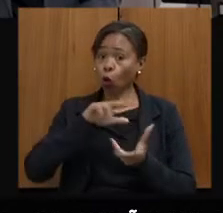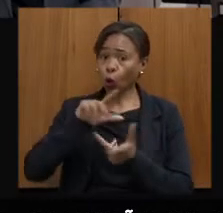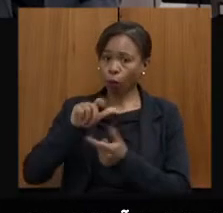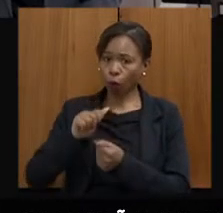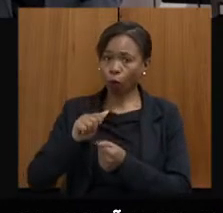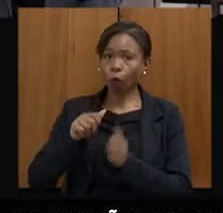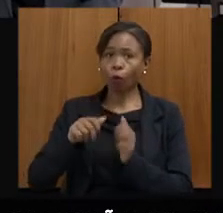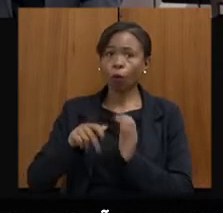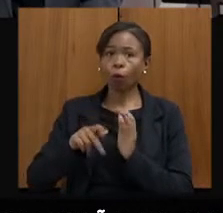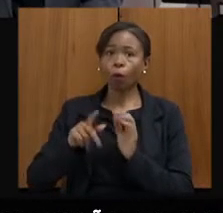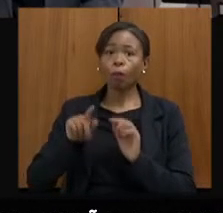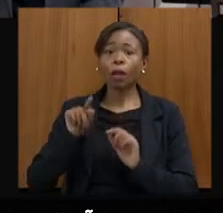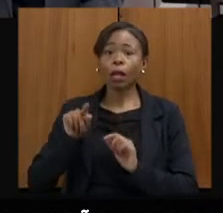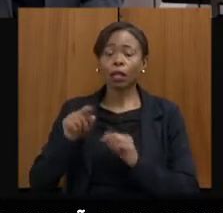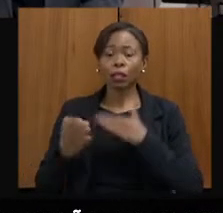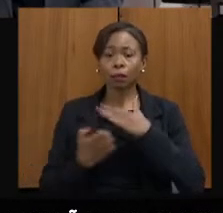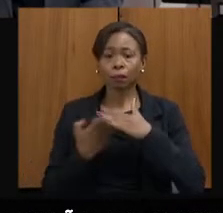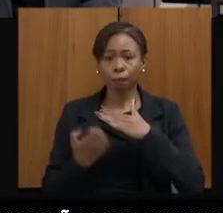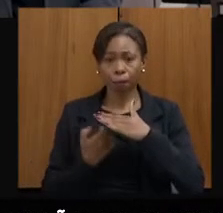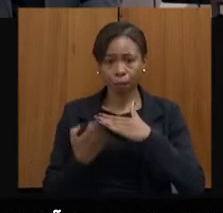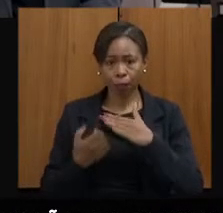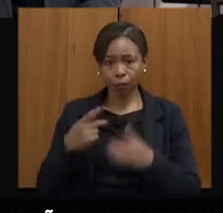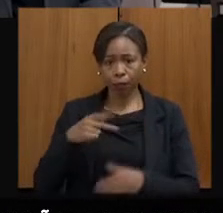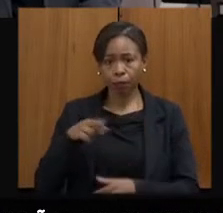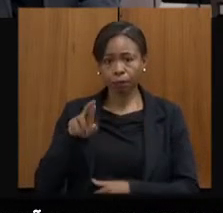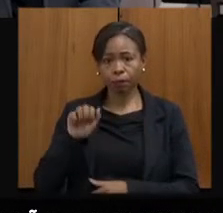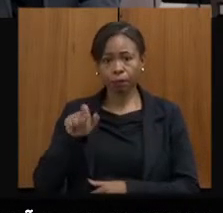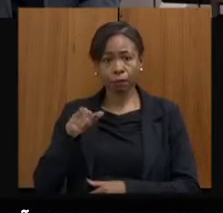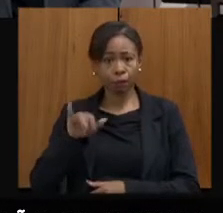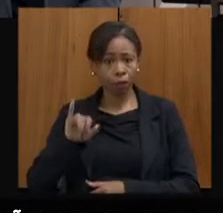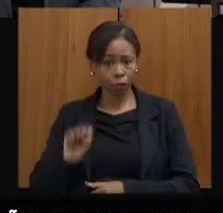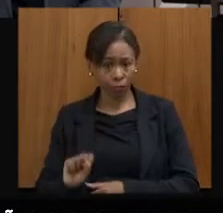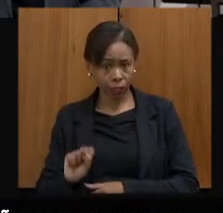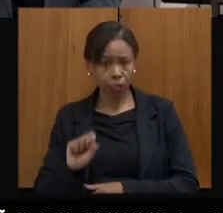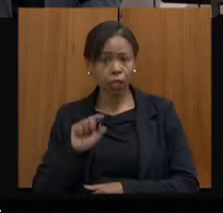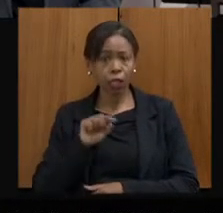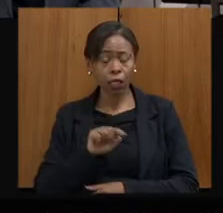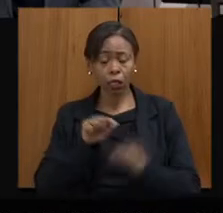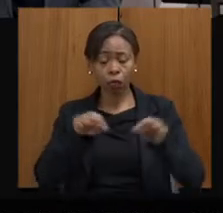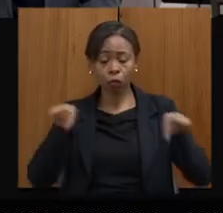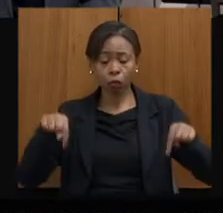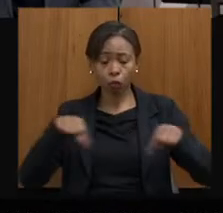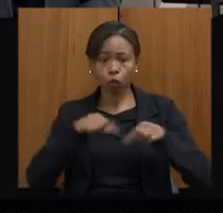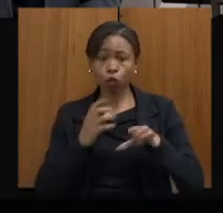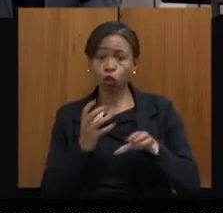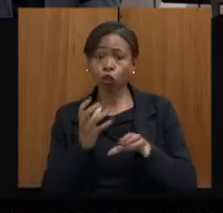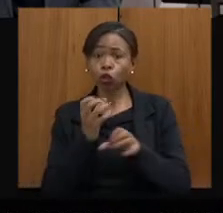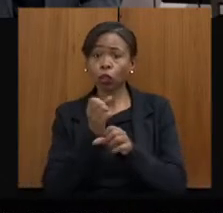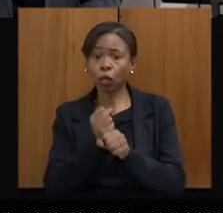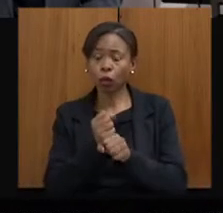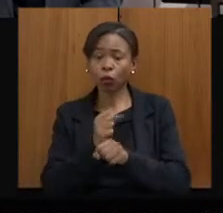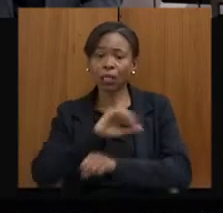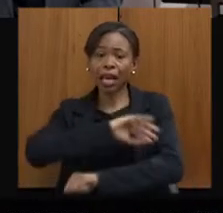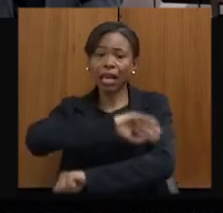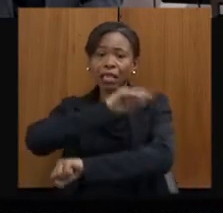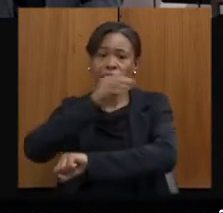a consultora, e foi acautelado o perímetro total da Serra do Corral. Pode passar?